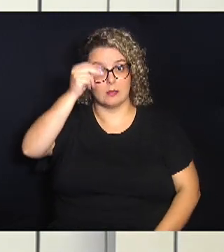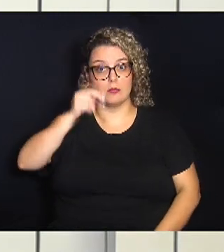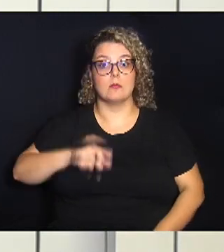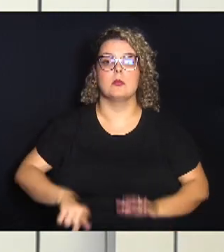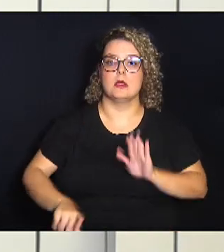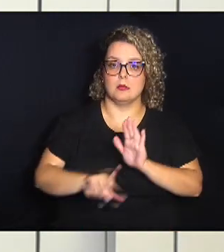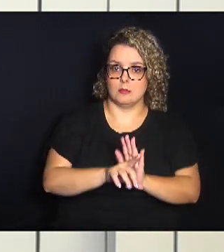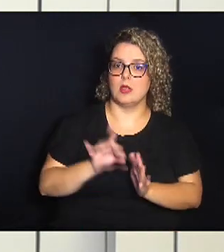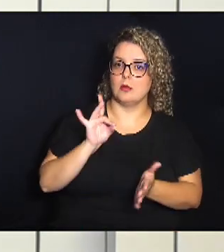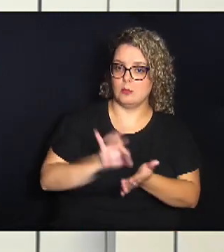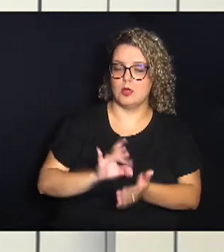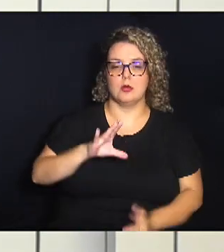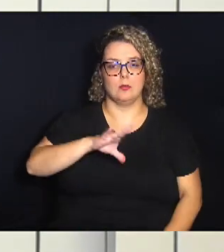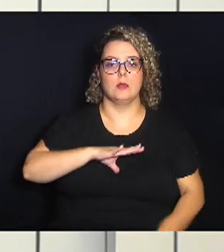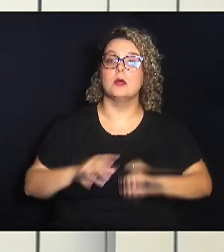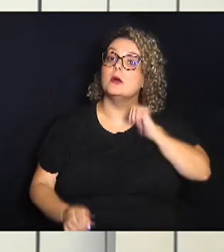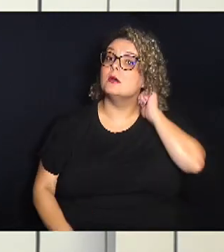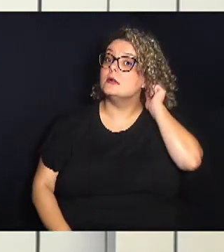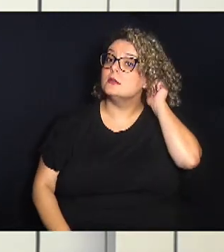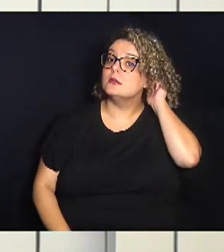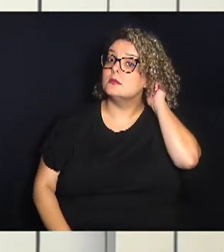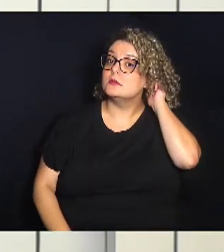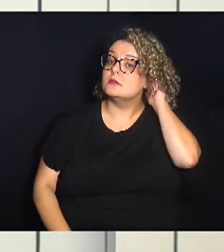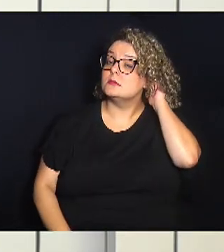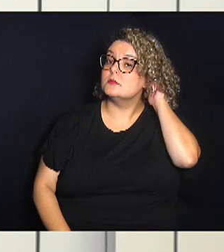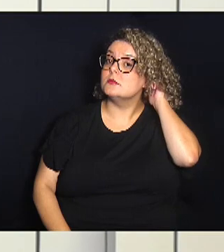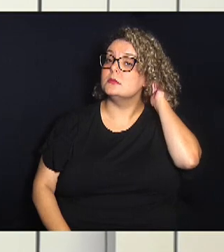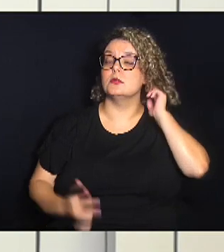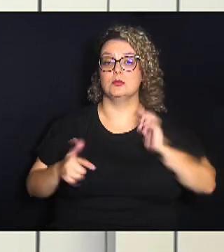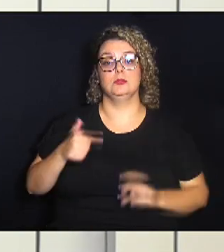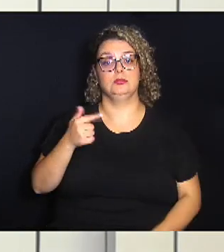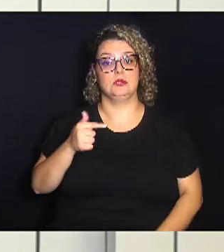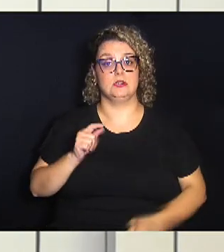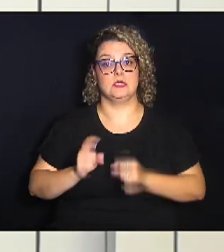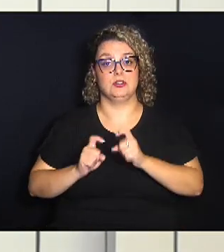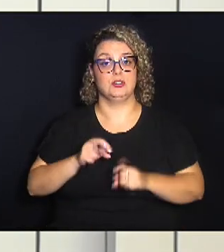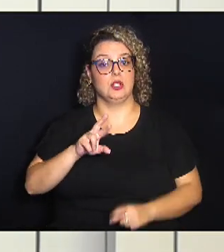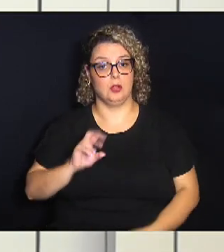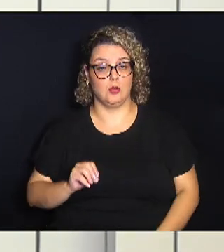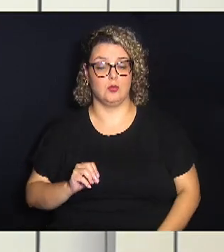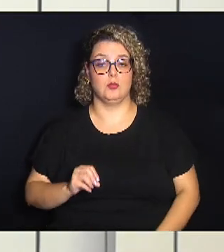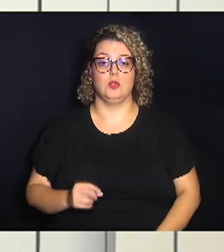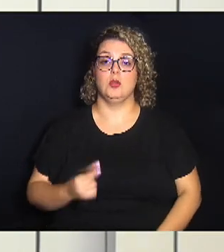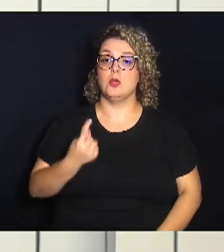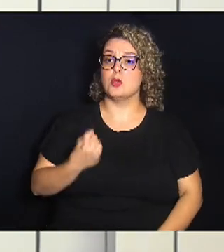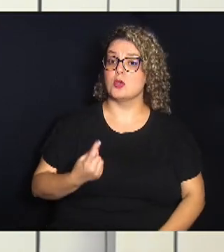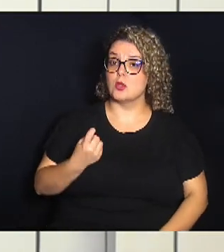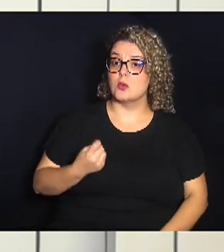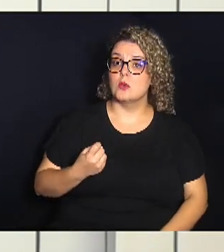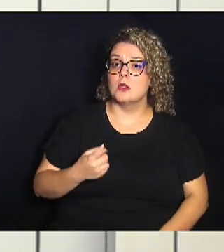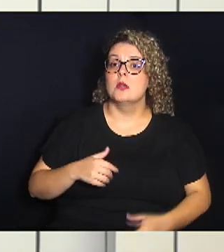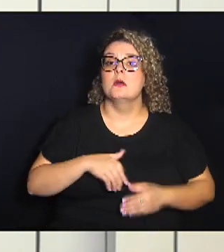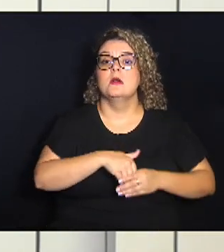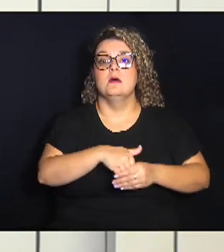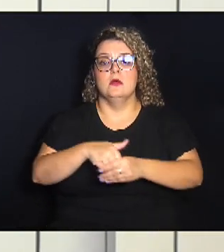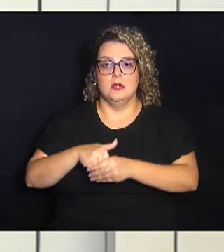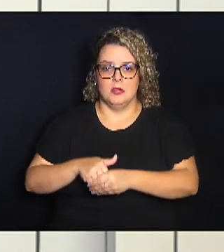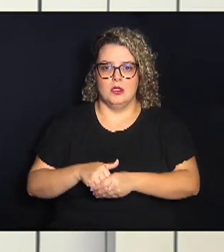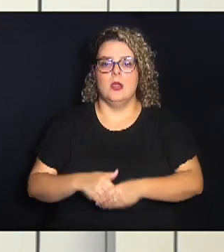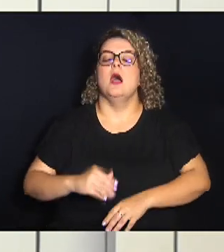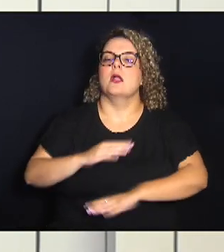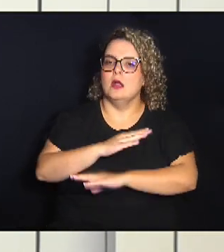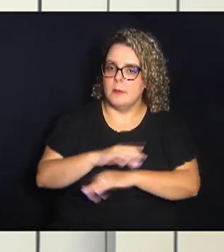lei municipal. E a gente segue na sétima reunião ordinária porque, em turno único, a Câmara também